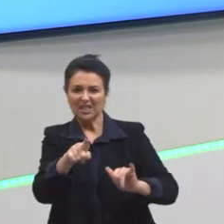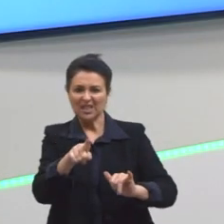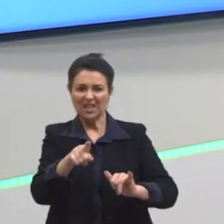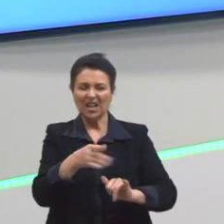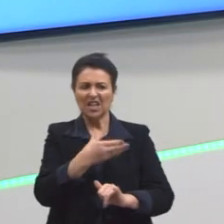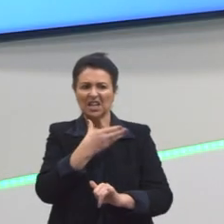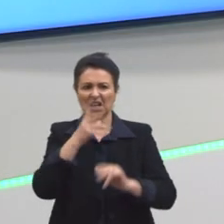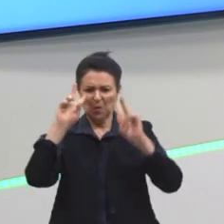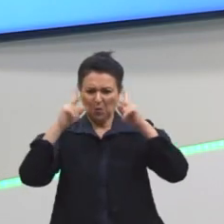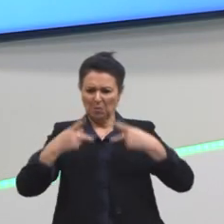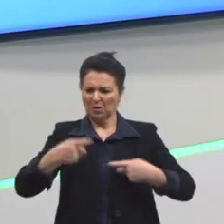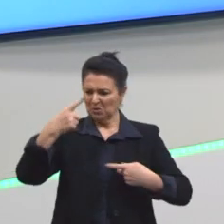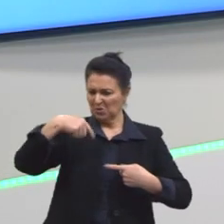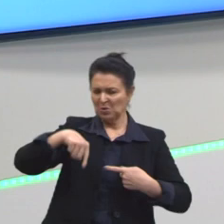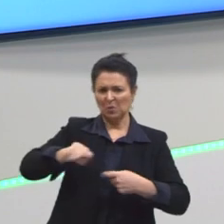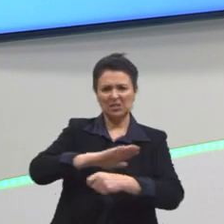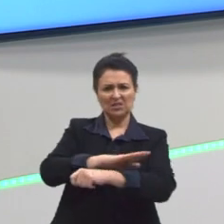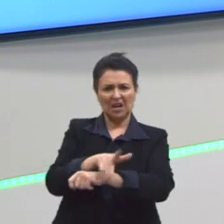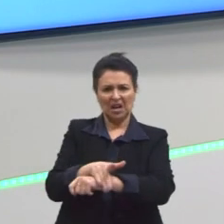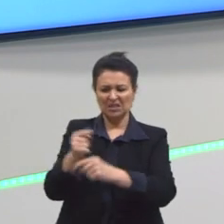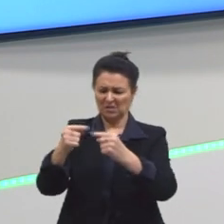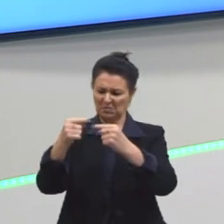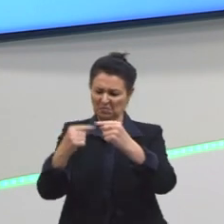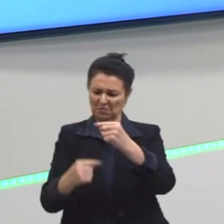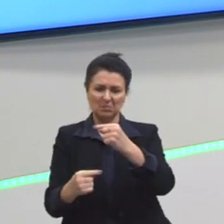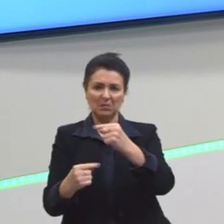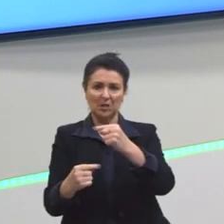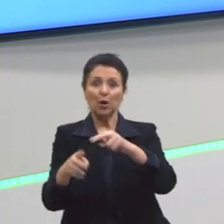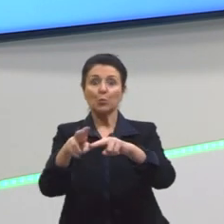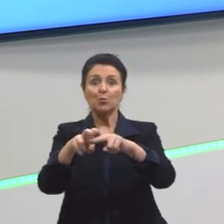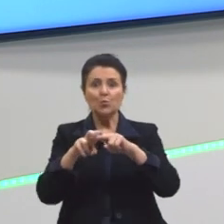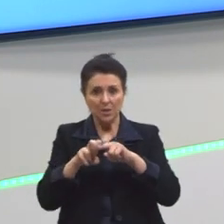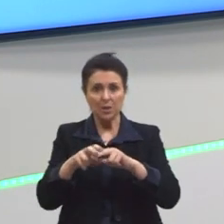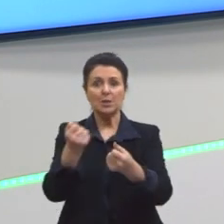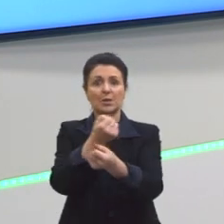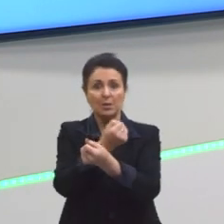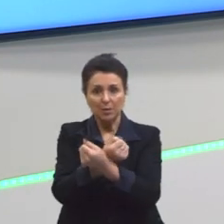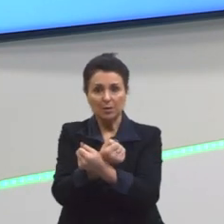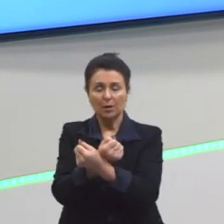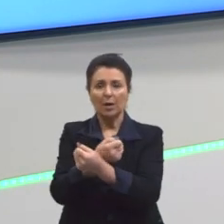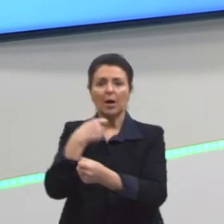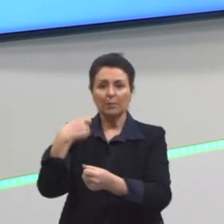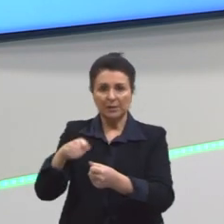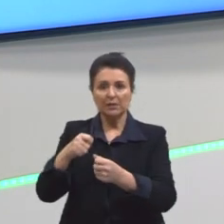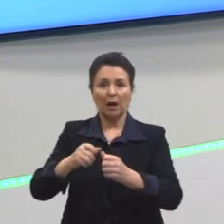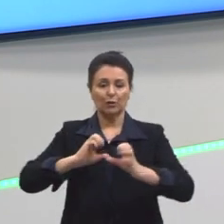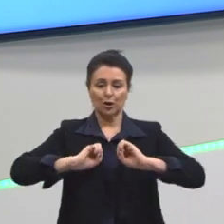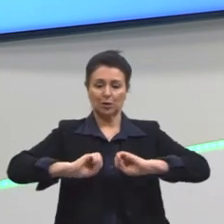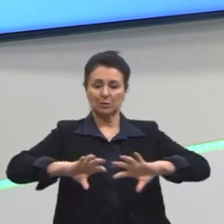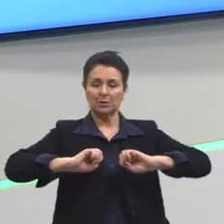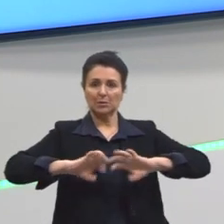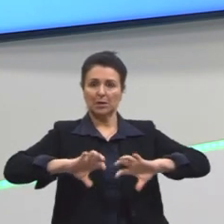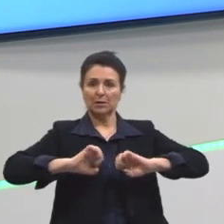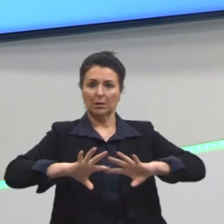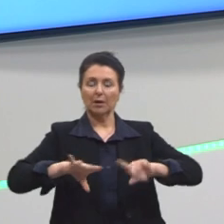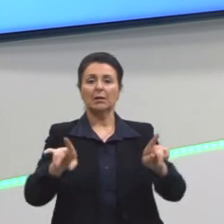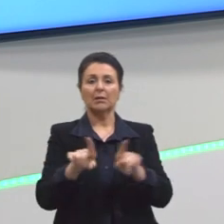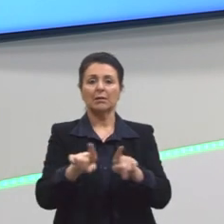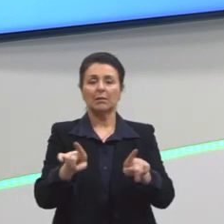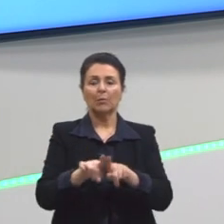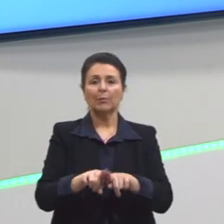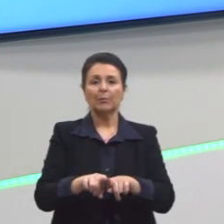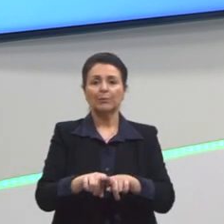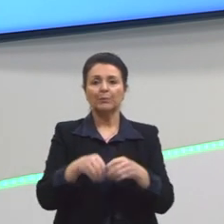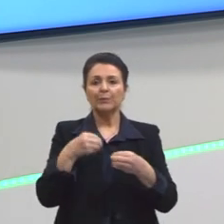de outras raças, que eram inferiores, que por isso eles estavam sendo civilizados, precisavam ser catequizados. E também o